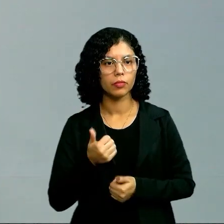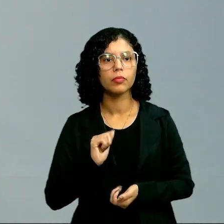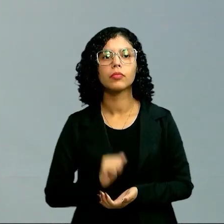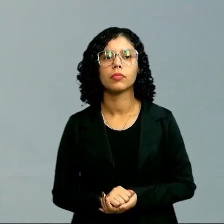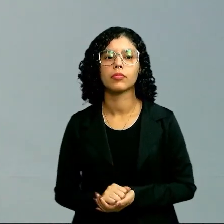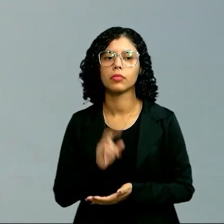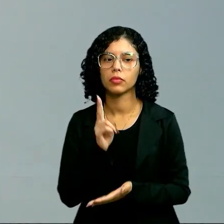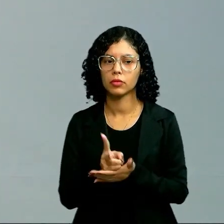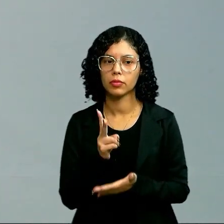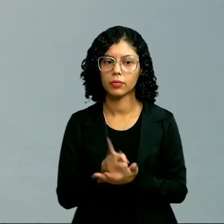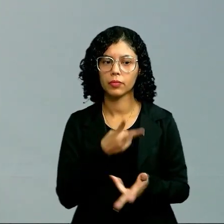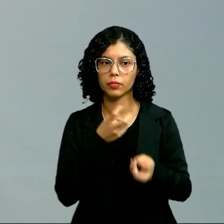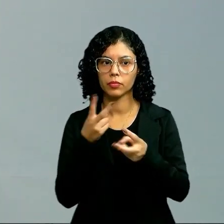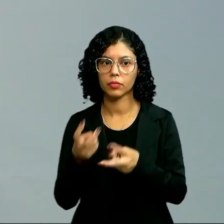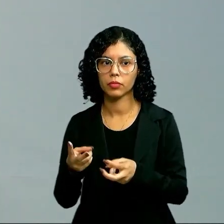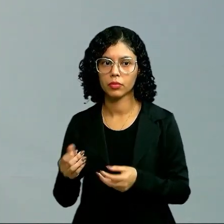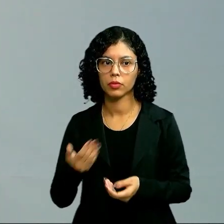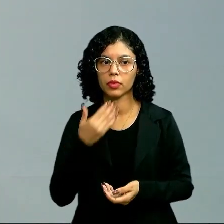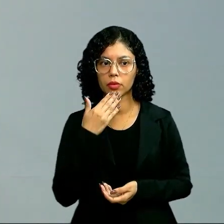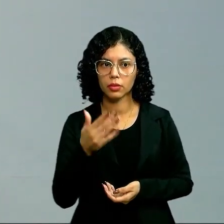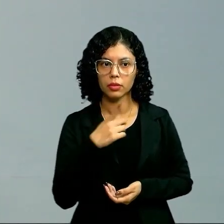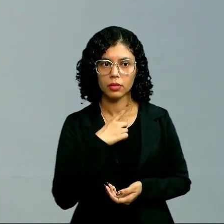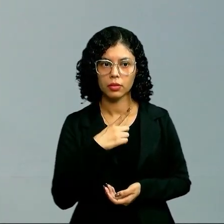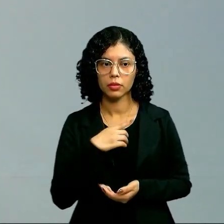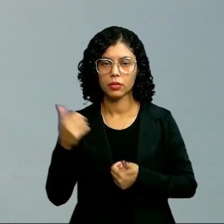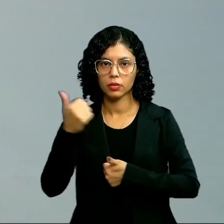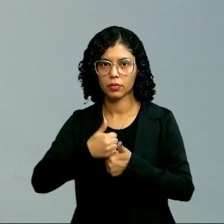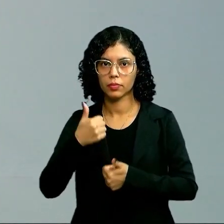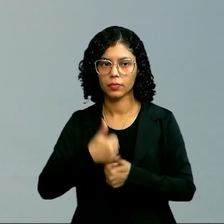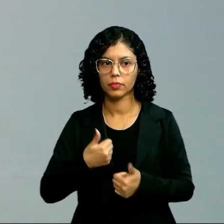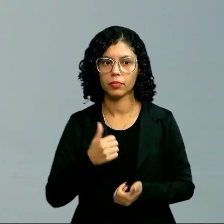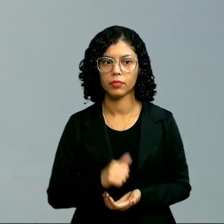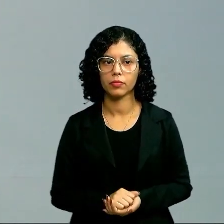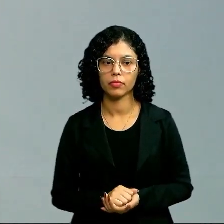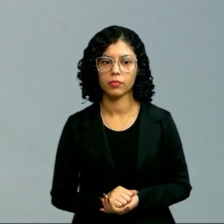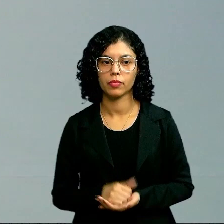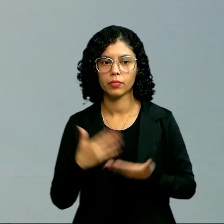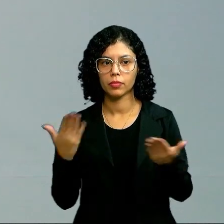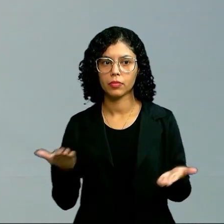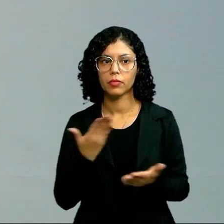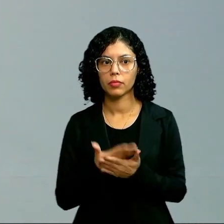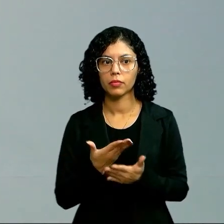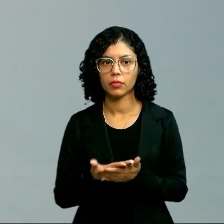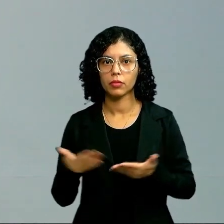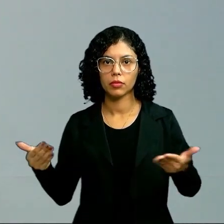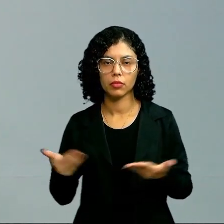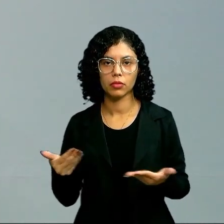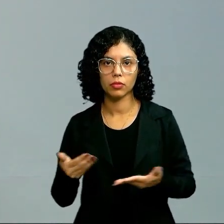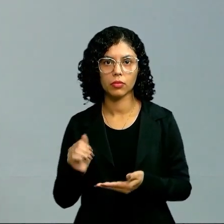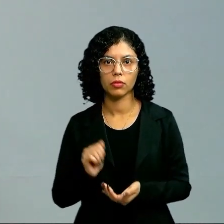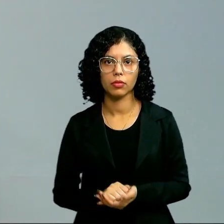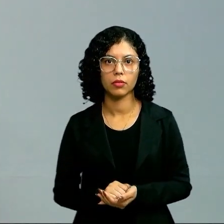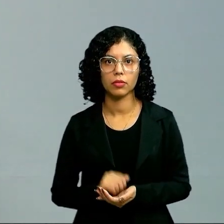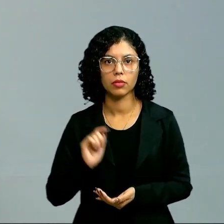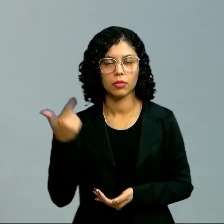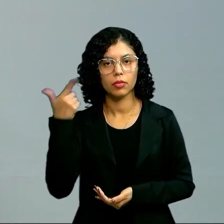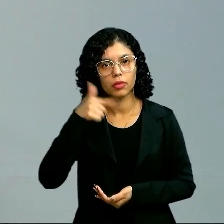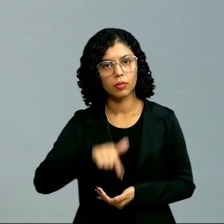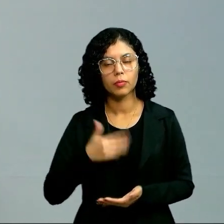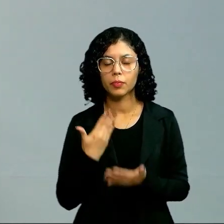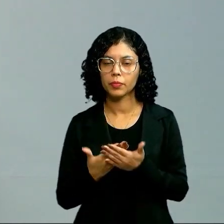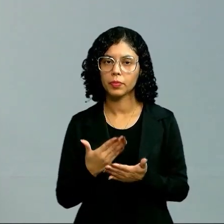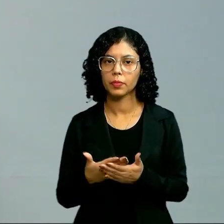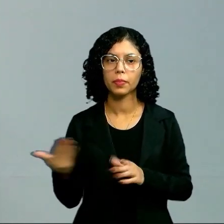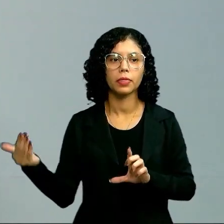Sempre observando o que a gente tá substituindo. Pessoal, essa foi a nossa aula de hoje para rever